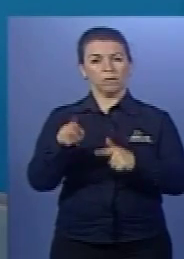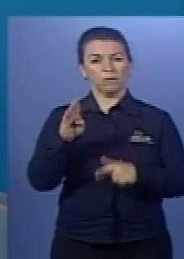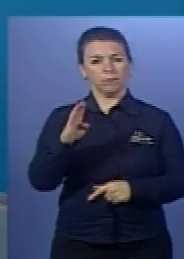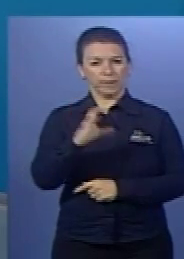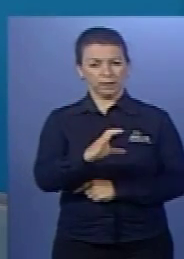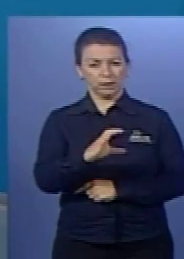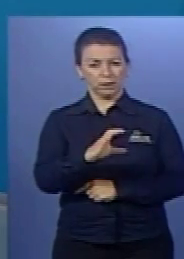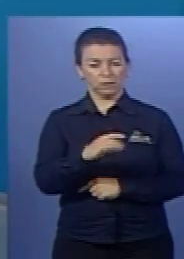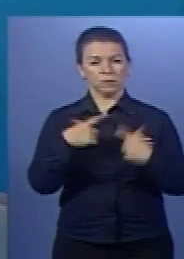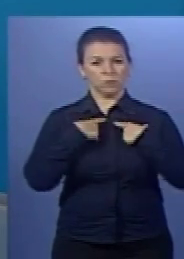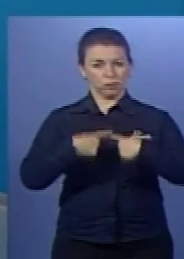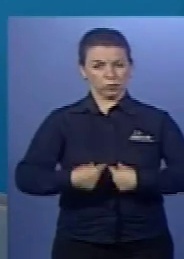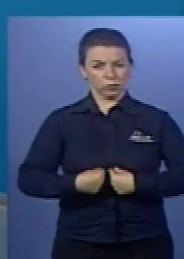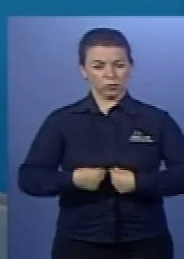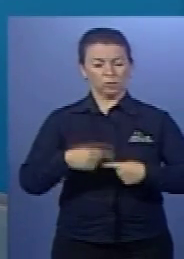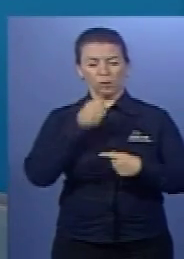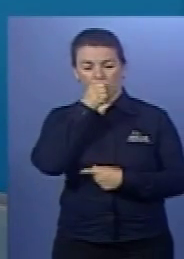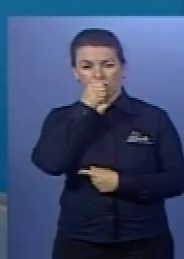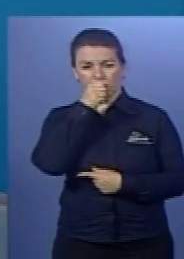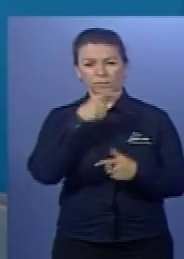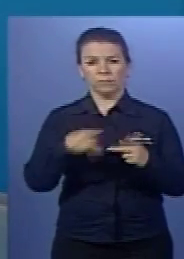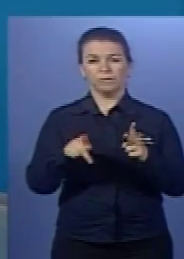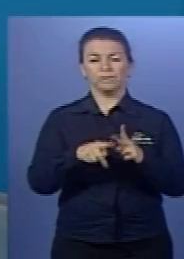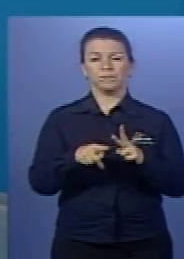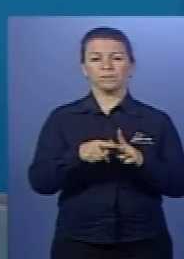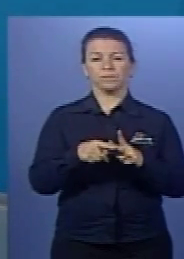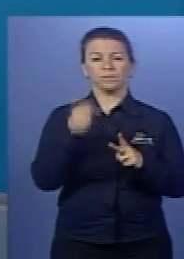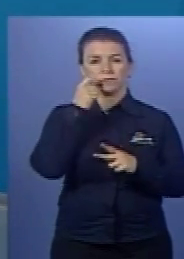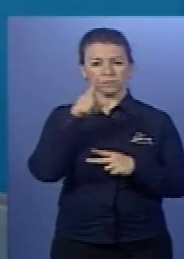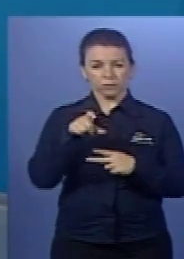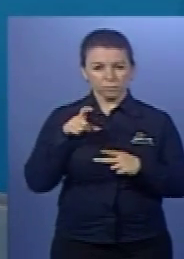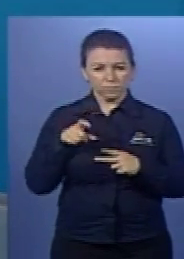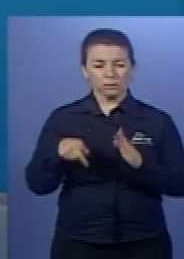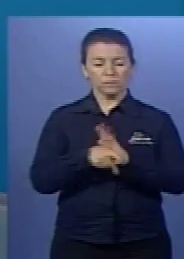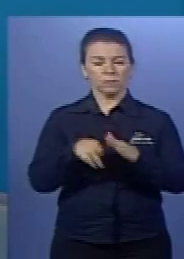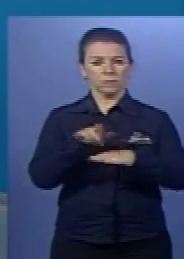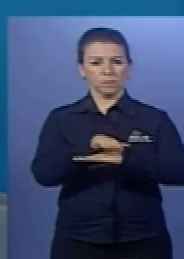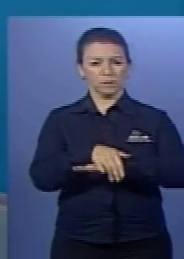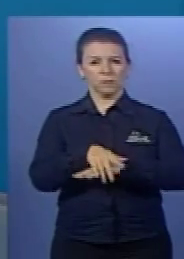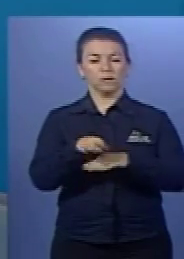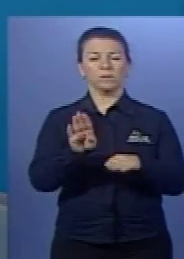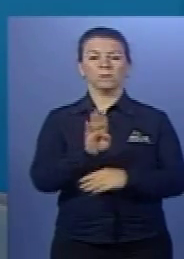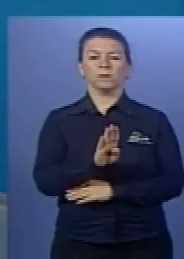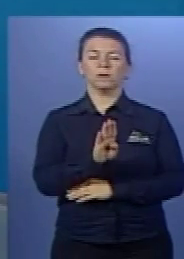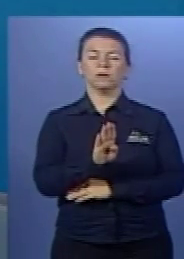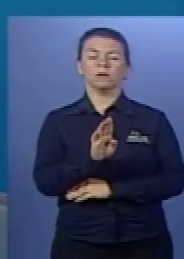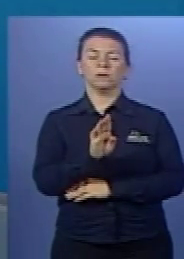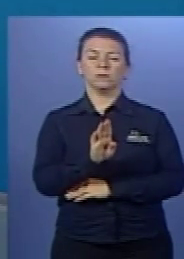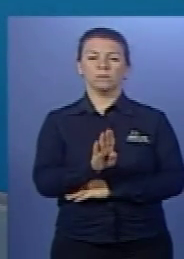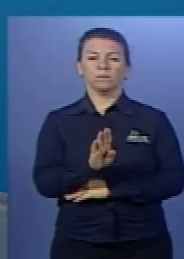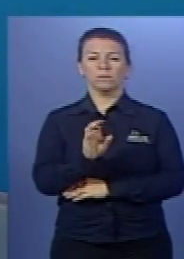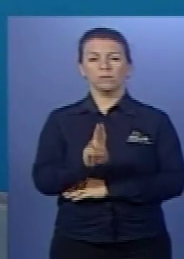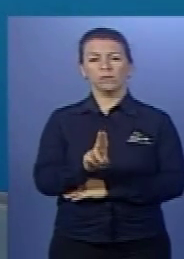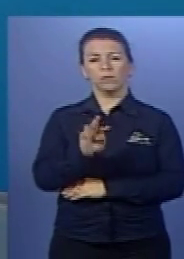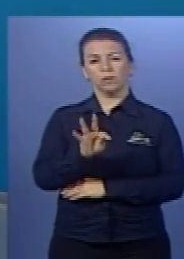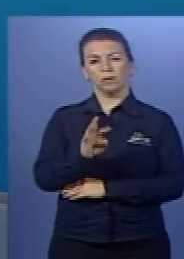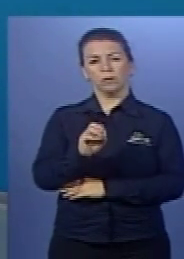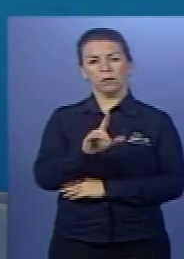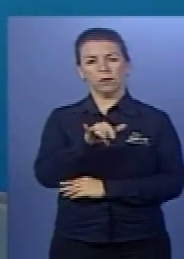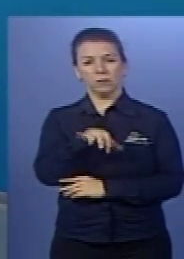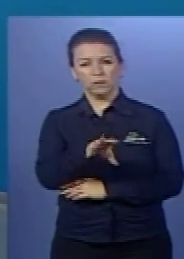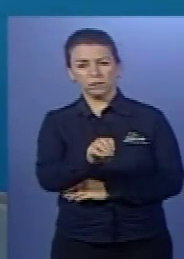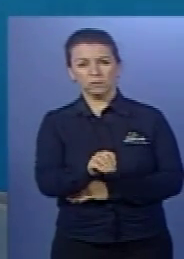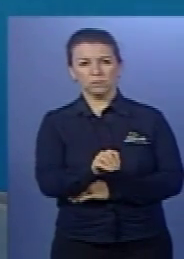Tuberculose, leptospirose, botulismo, botulismo,